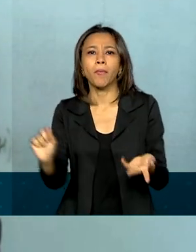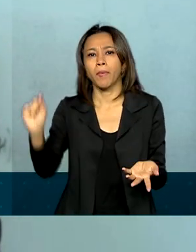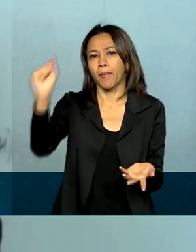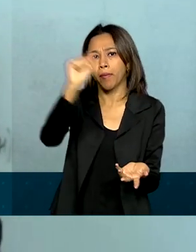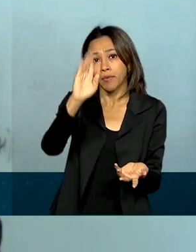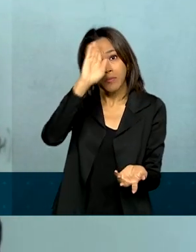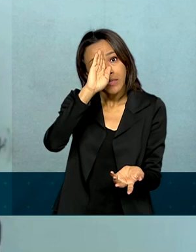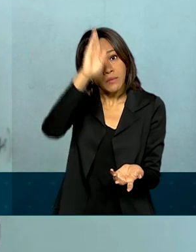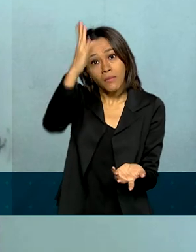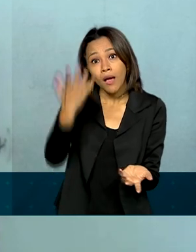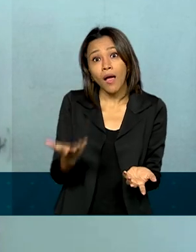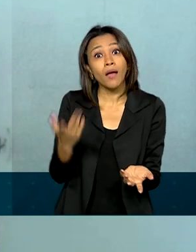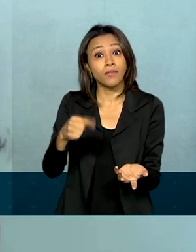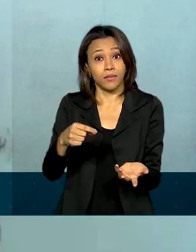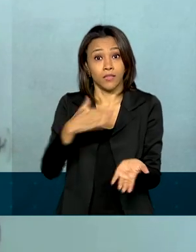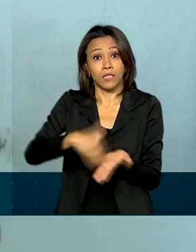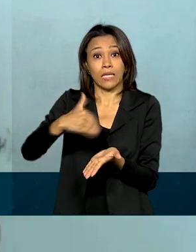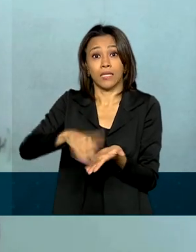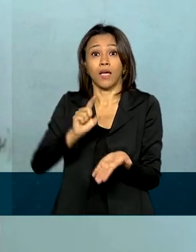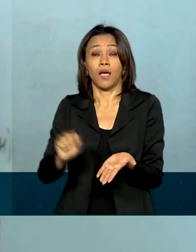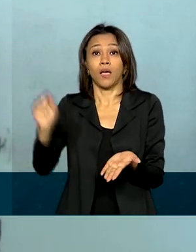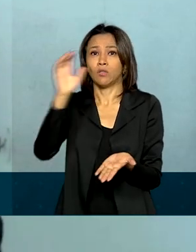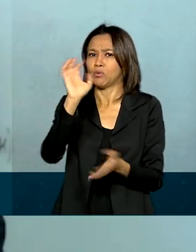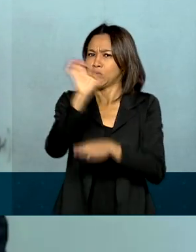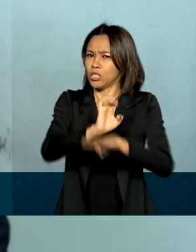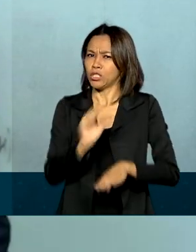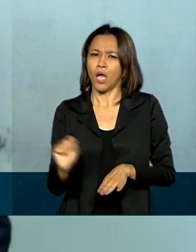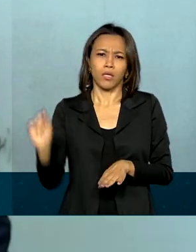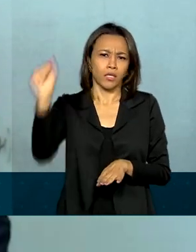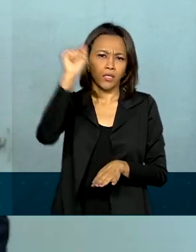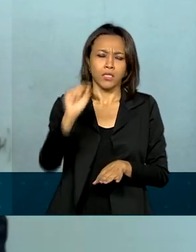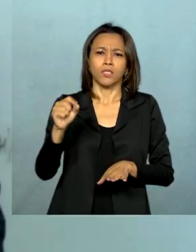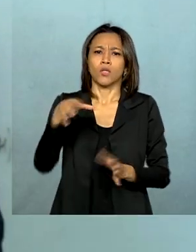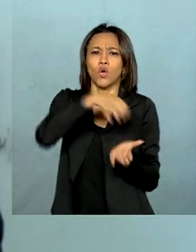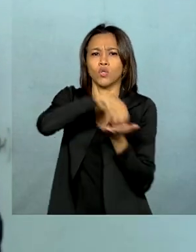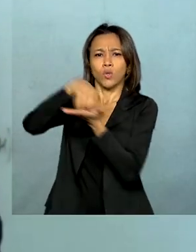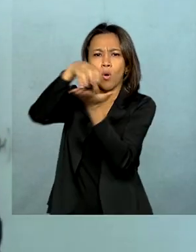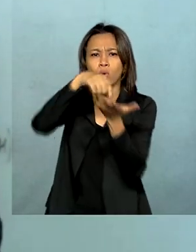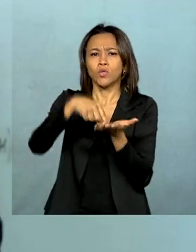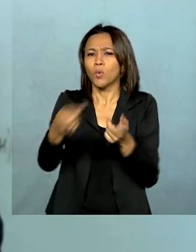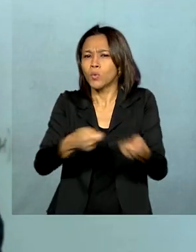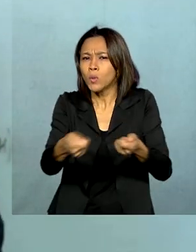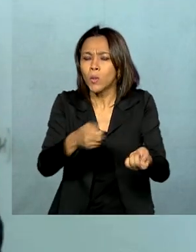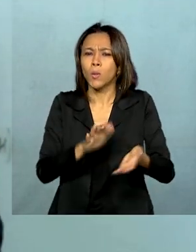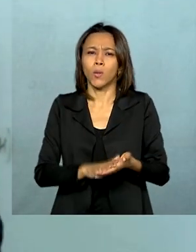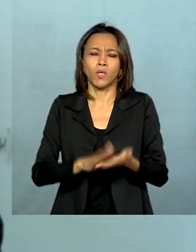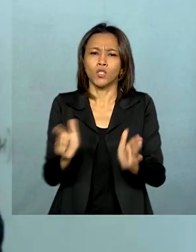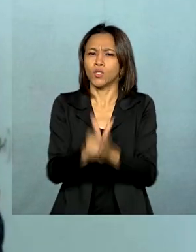que são os gestores municipais e estaduais, os órgãos de controle, a imprensa e o cidadão. Tchau!